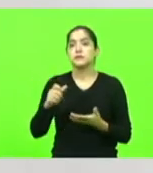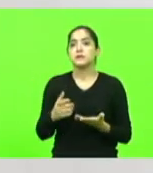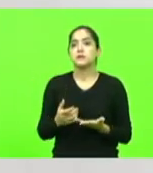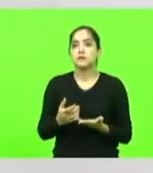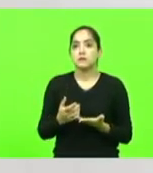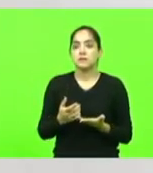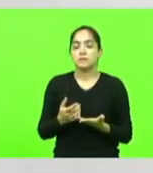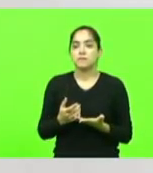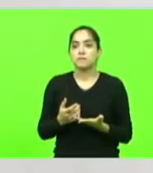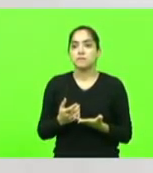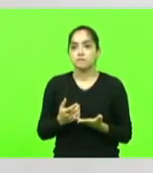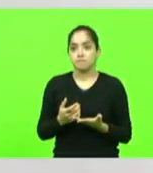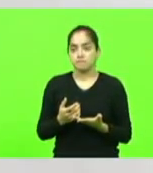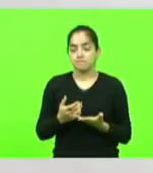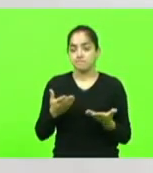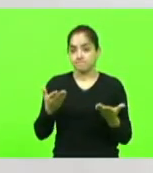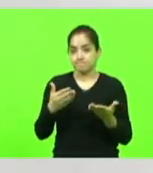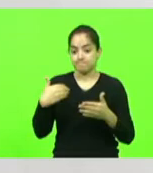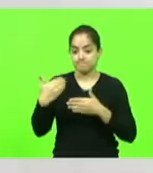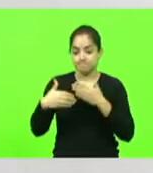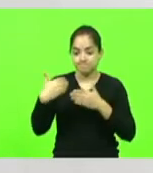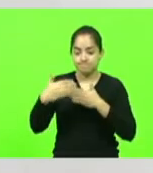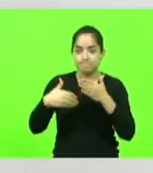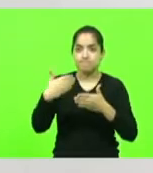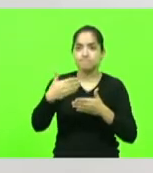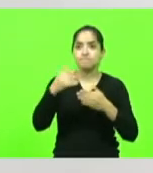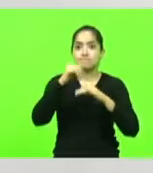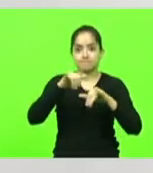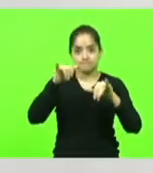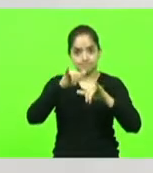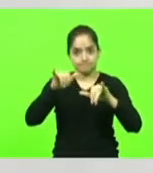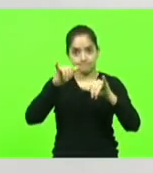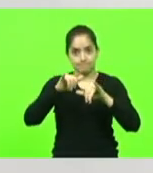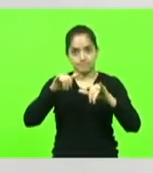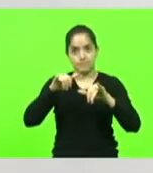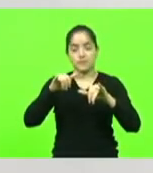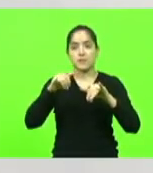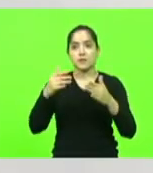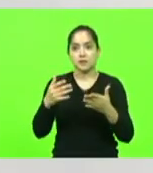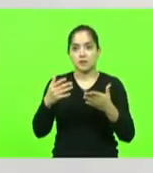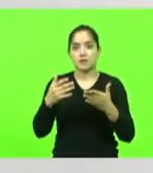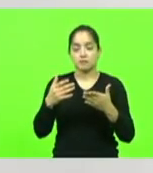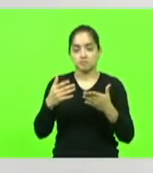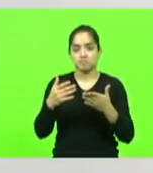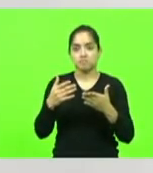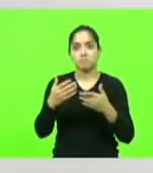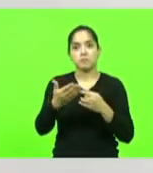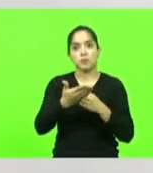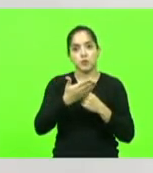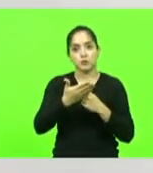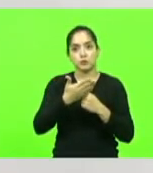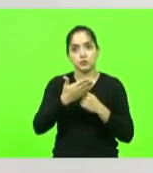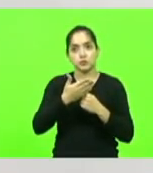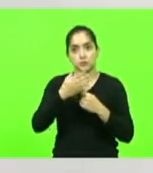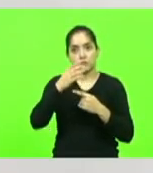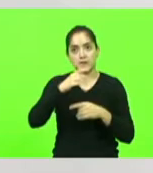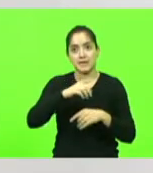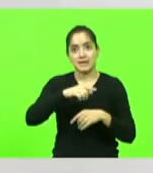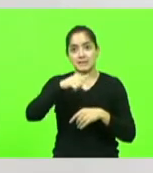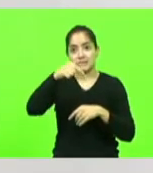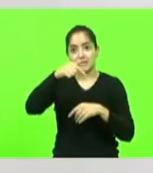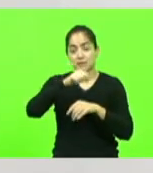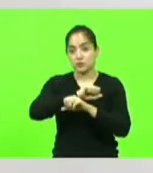nessa trajetória da campanha eleitoral, também foi um guerreiro. Às sete horas da manhã, ele